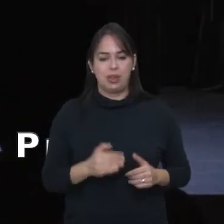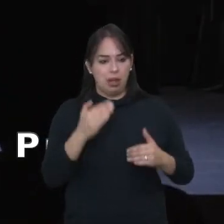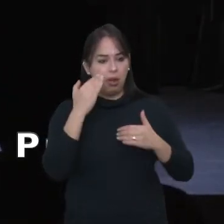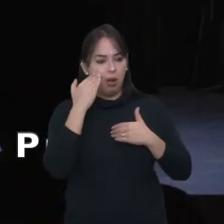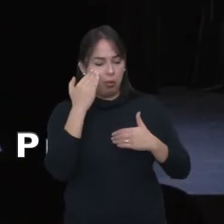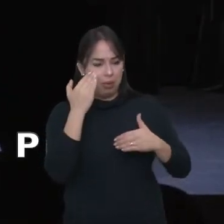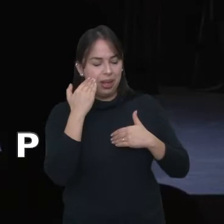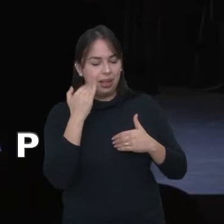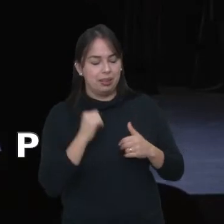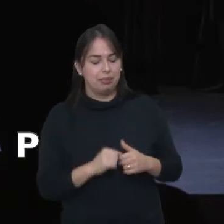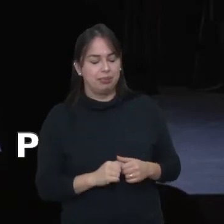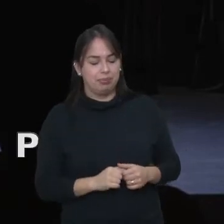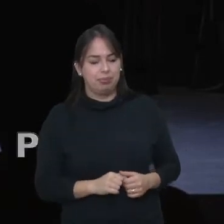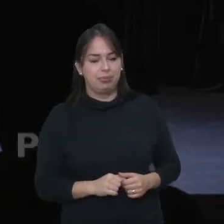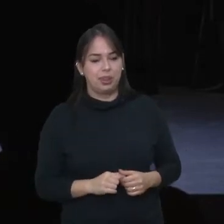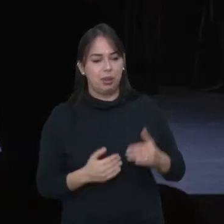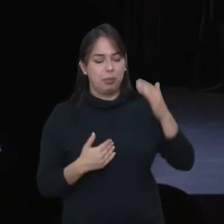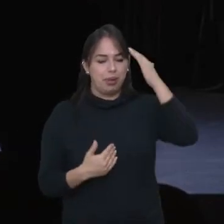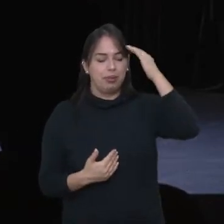Obrigado, Felipa